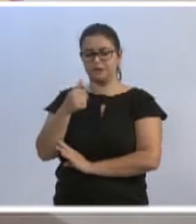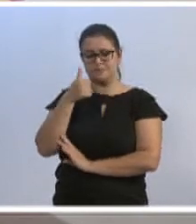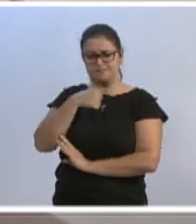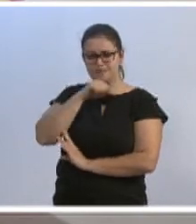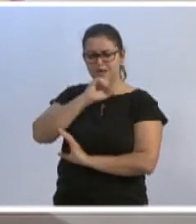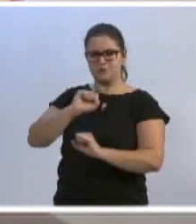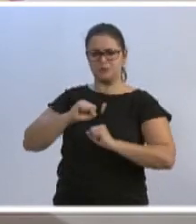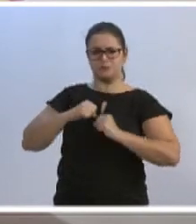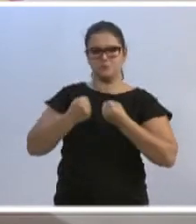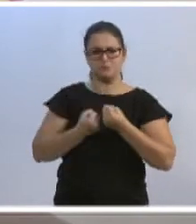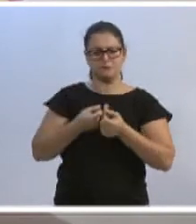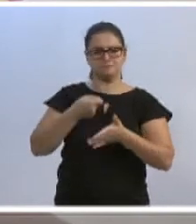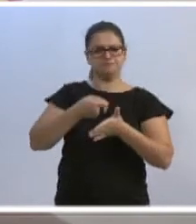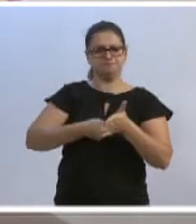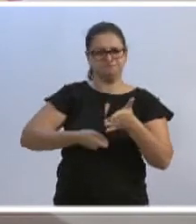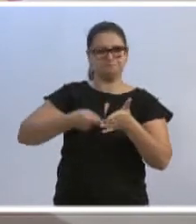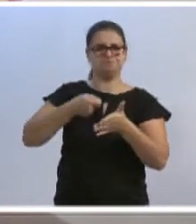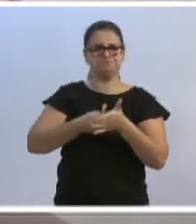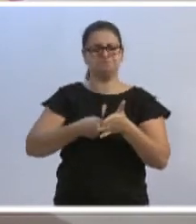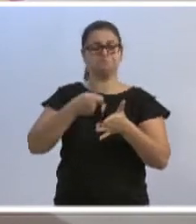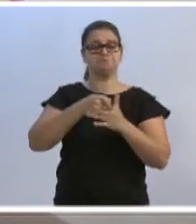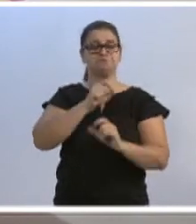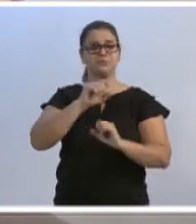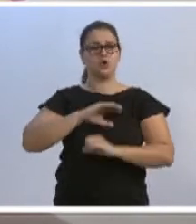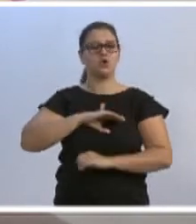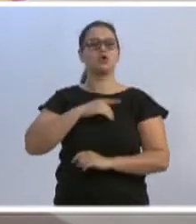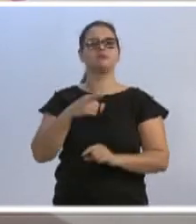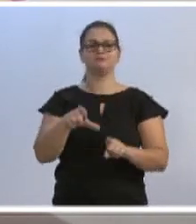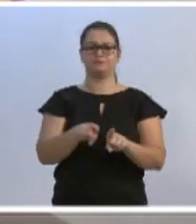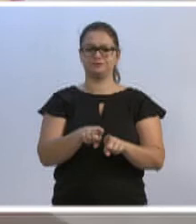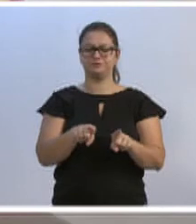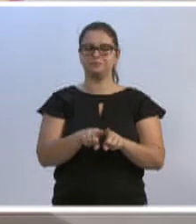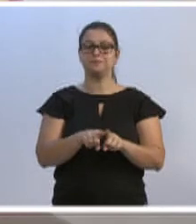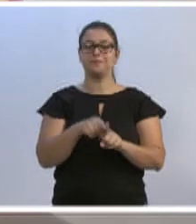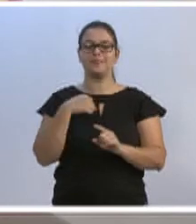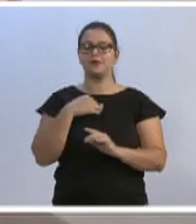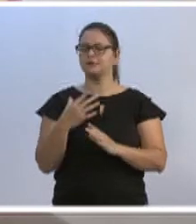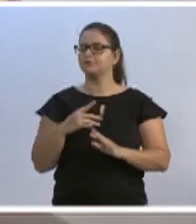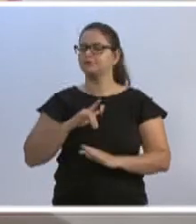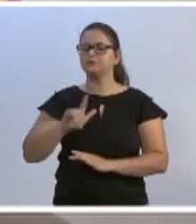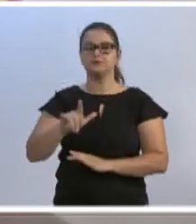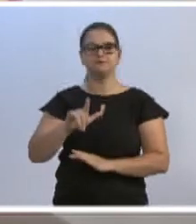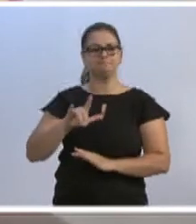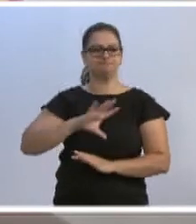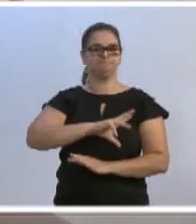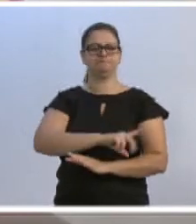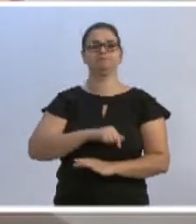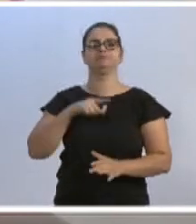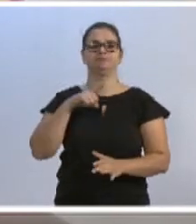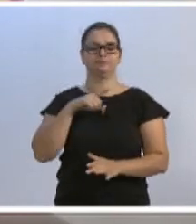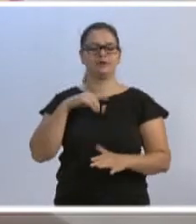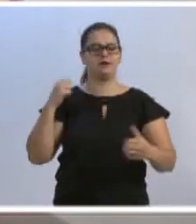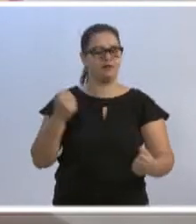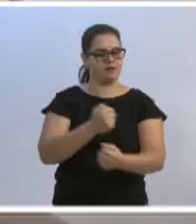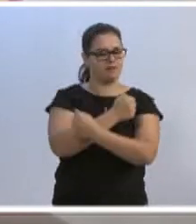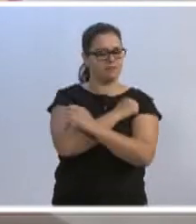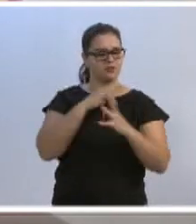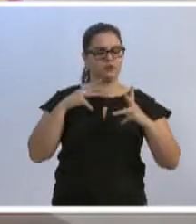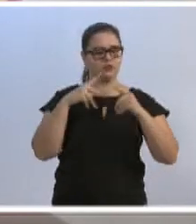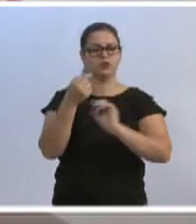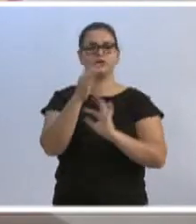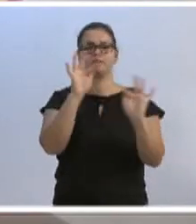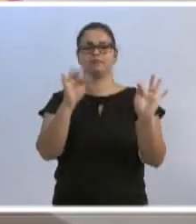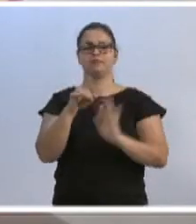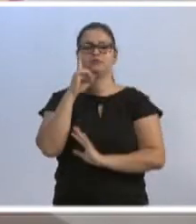guerreira, uma mulher de fibra, uma mulher de coragem, a eu tenho um carinho, um amor incondicional. Um grande abraço a todos e feliz dia